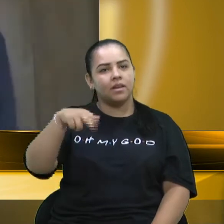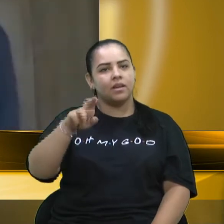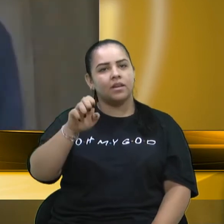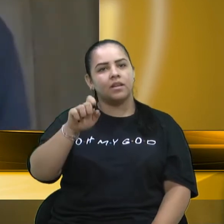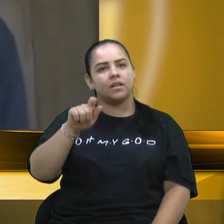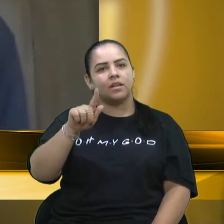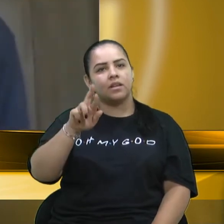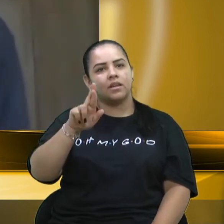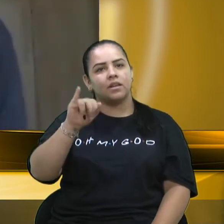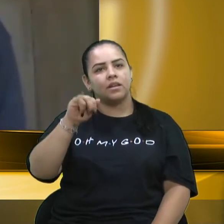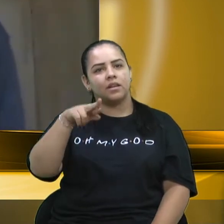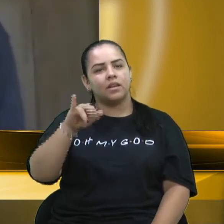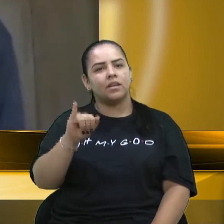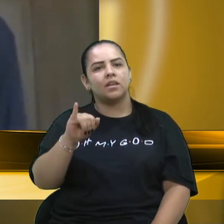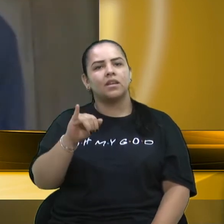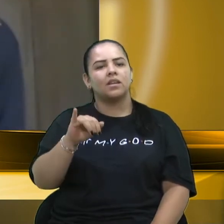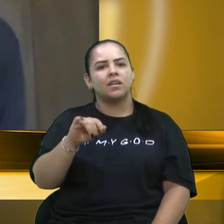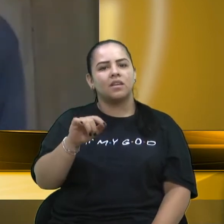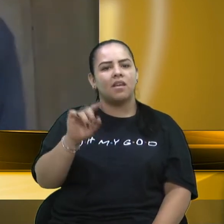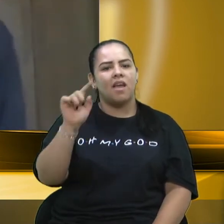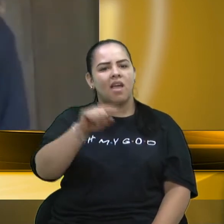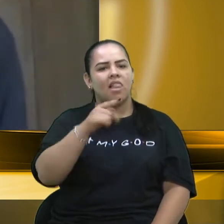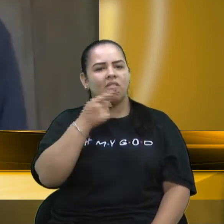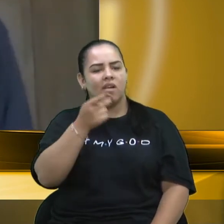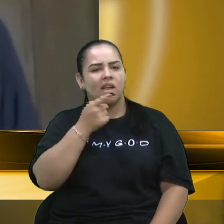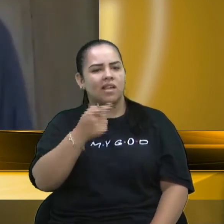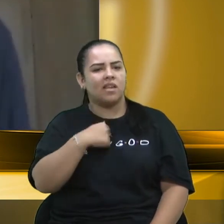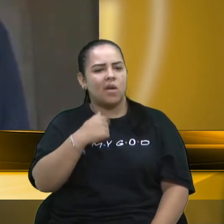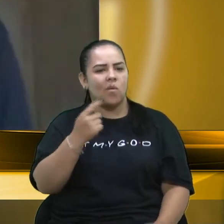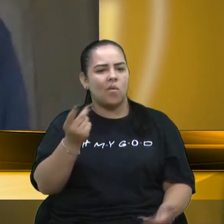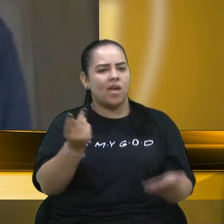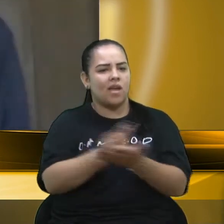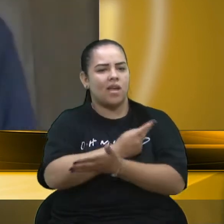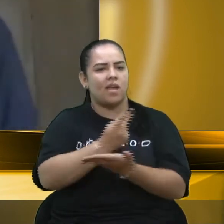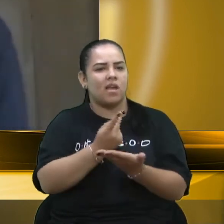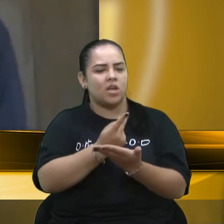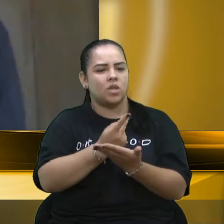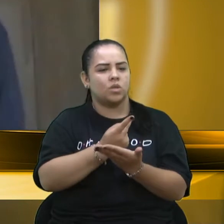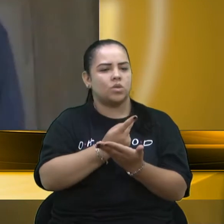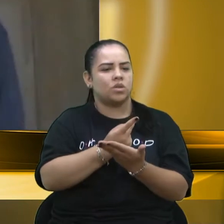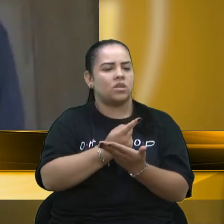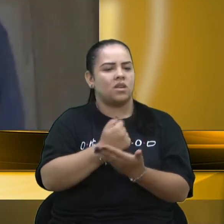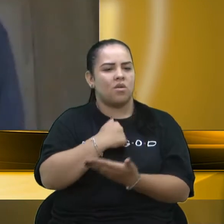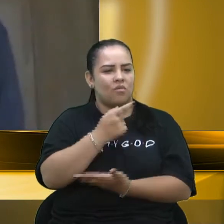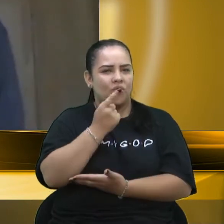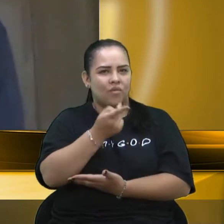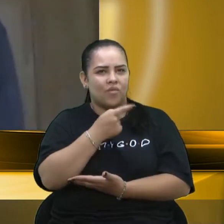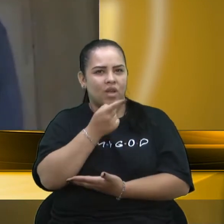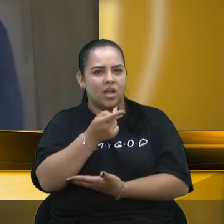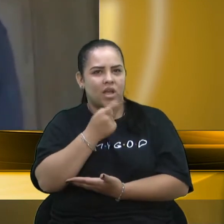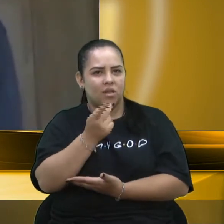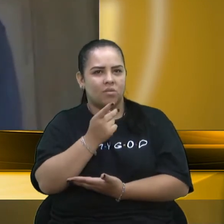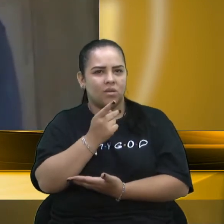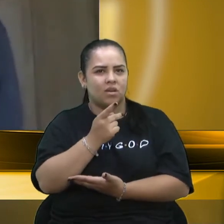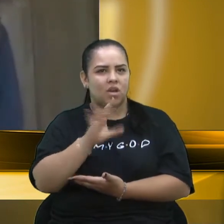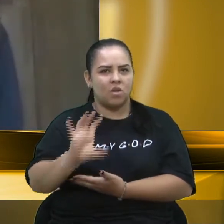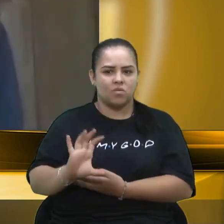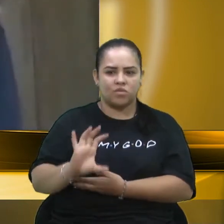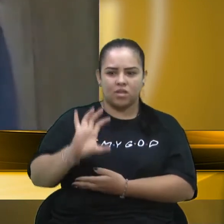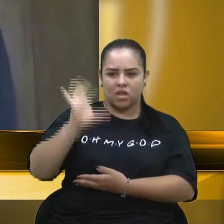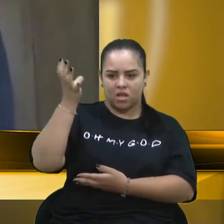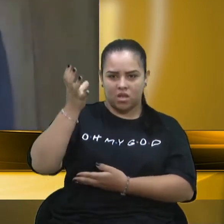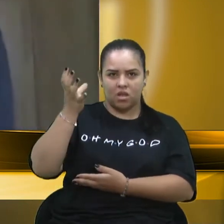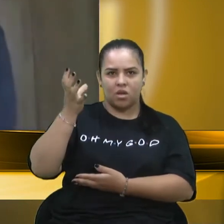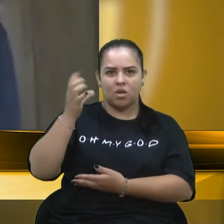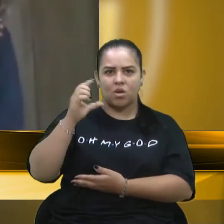expressa que eu poderia estar equivocada, no momento onde eu falo que está havendo pouco atendimento